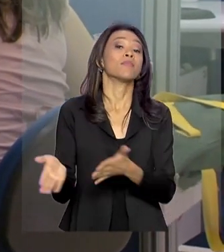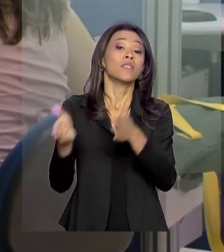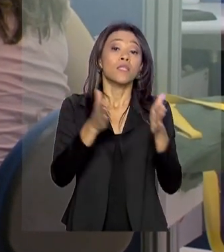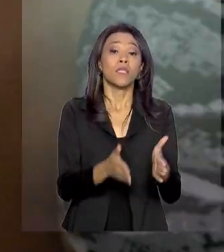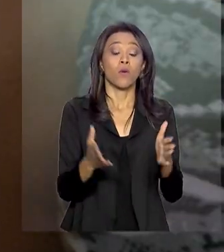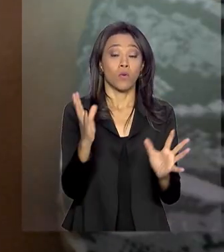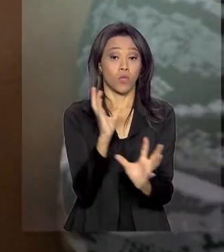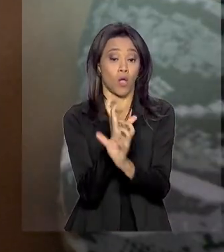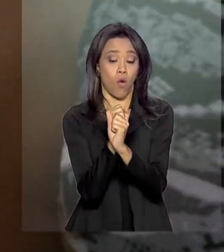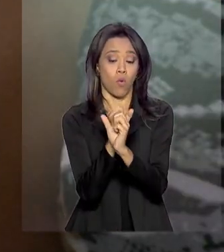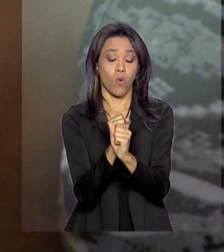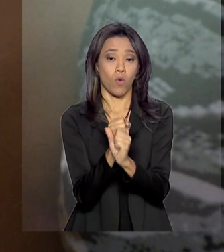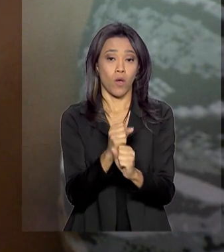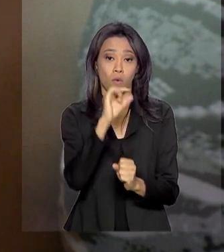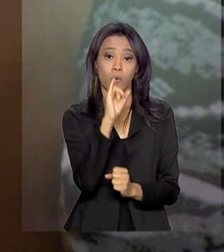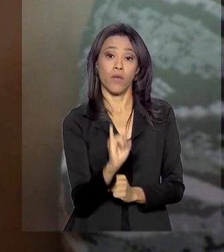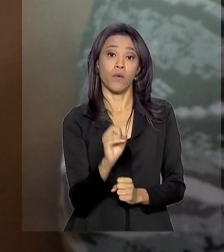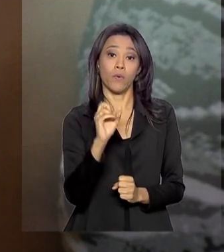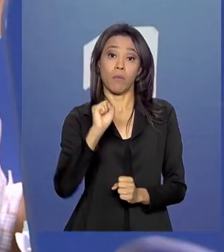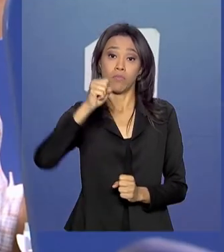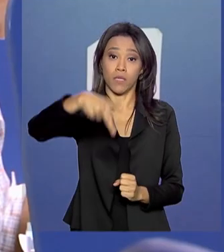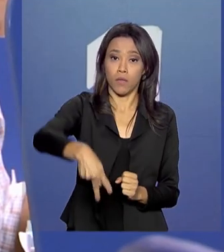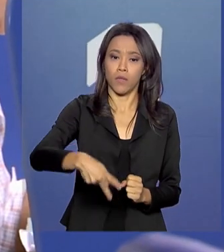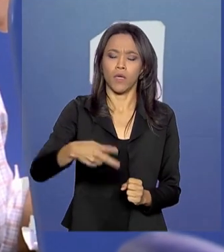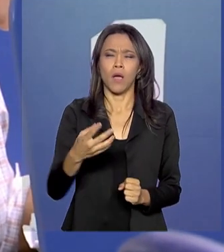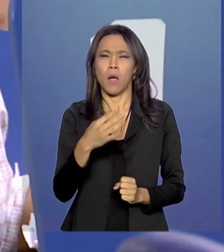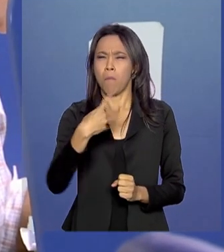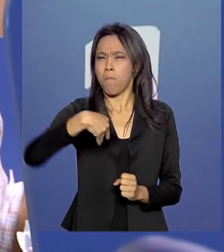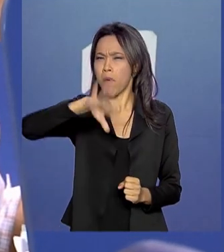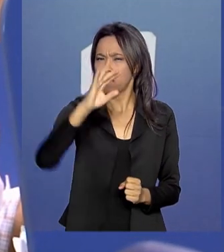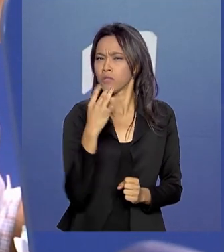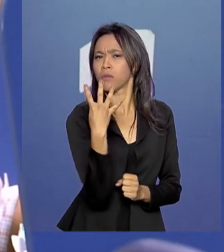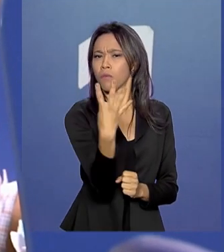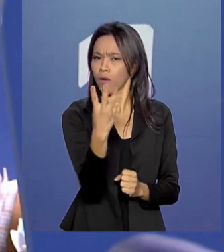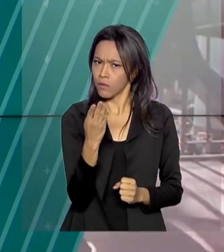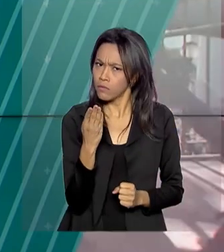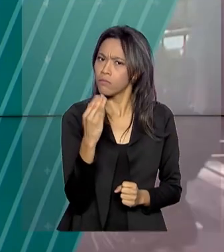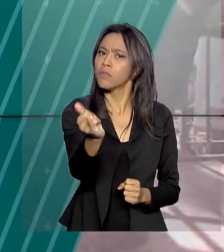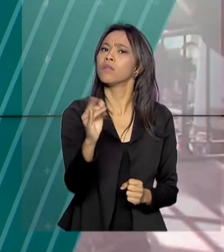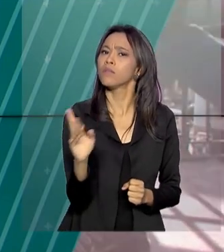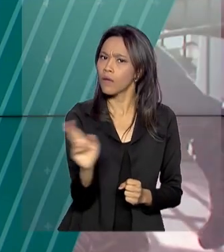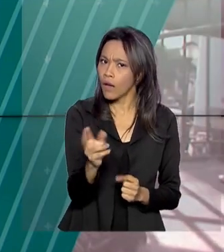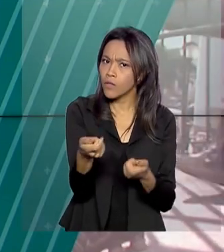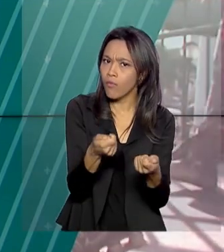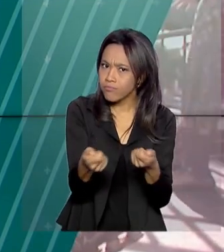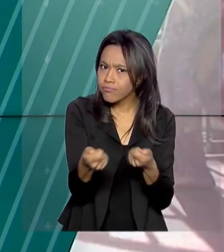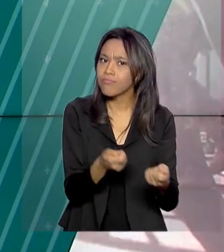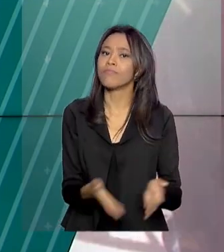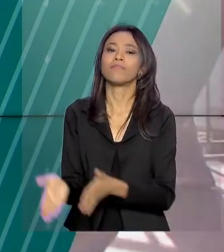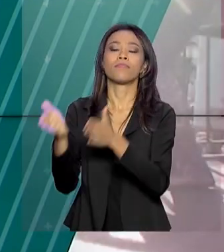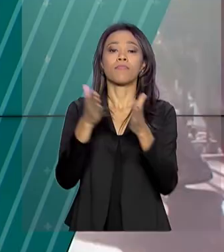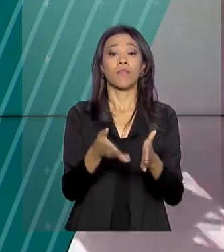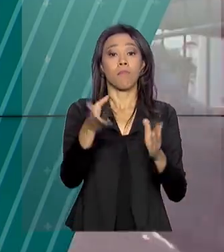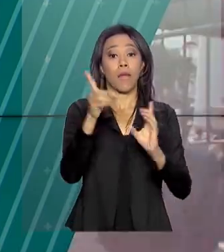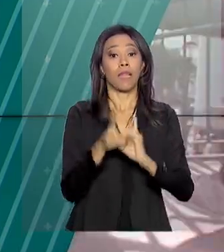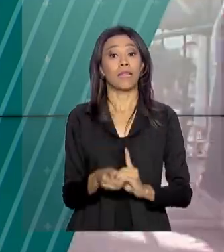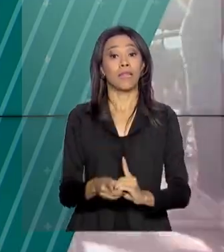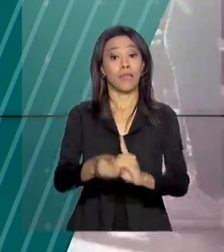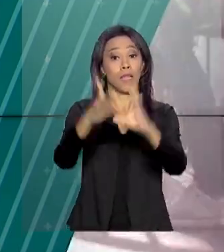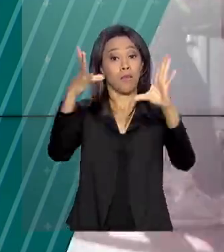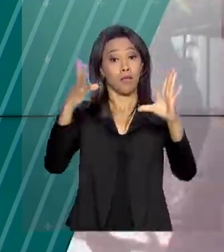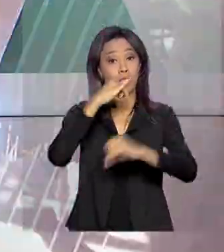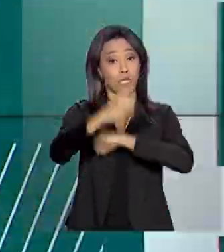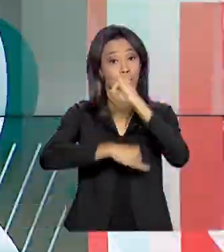calcula uma economia de mais de 4 bilhões de reais. Para democratizar o acesso à